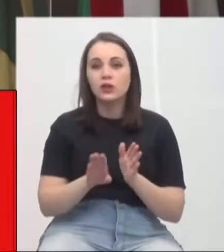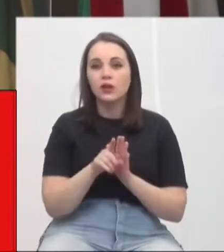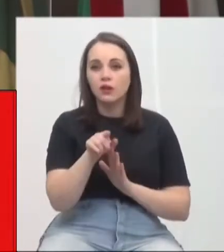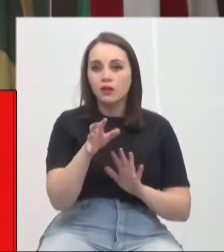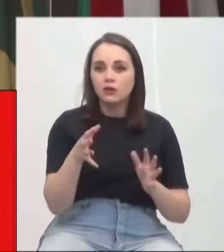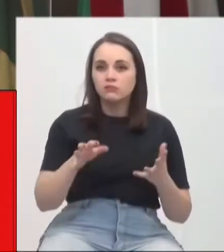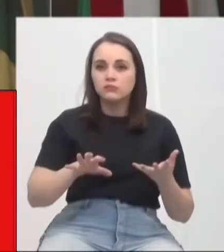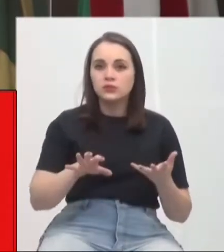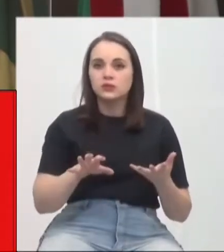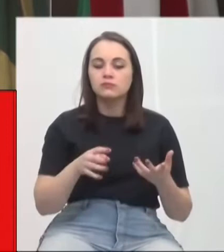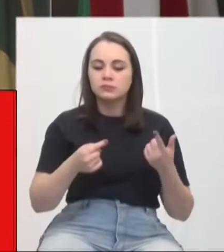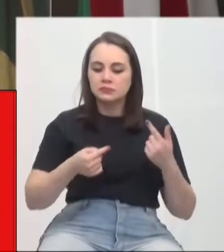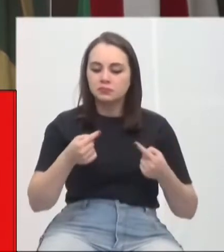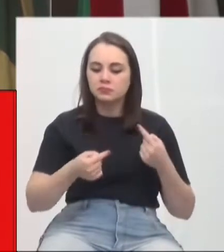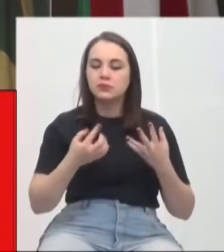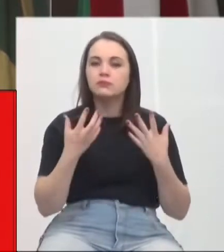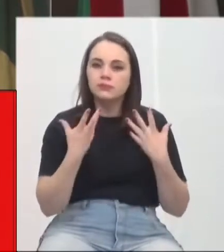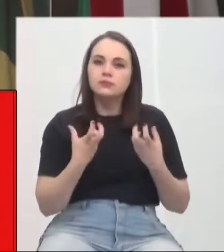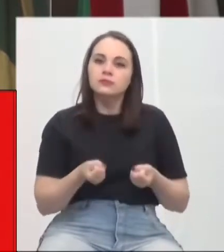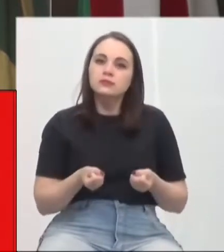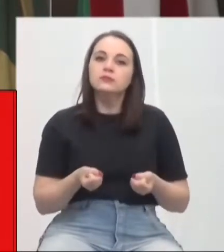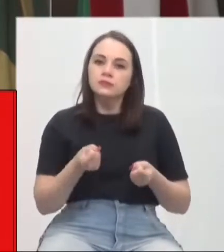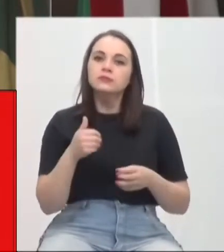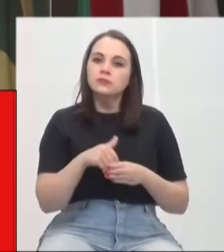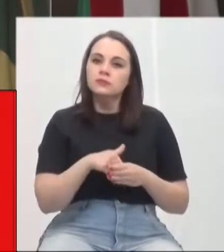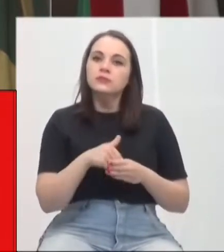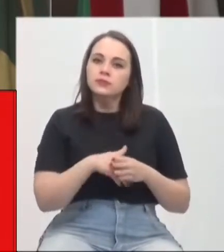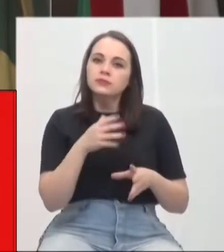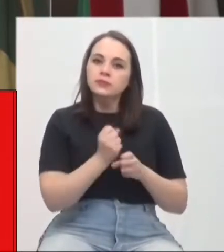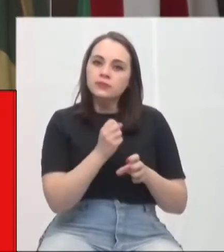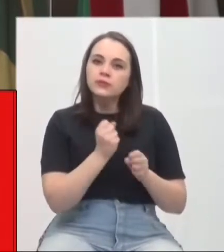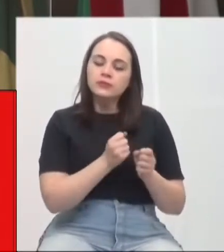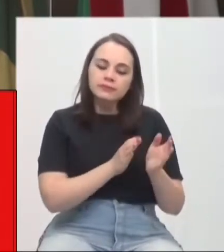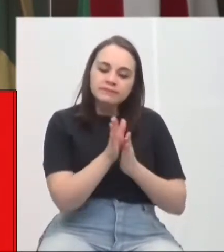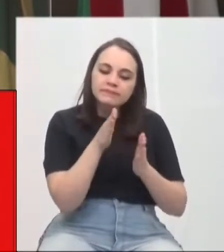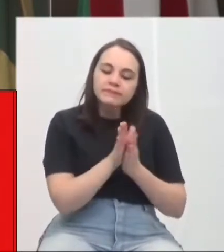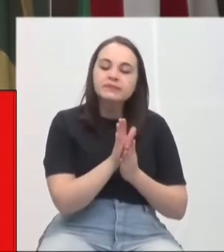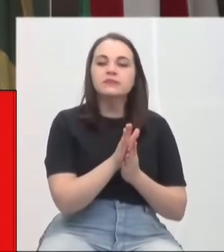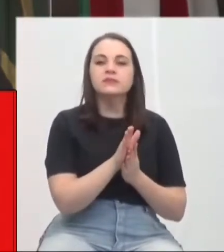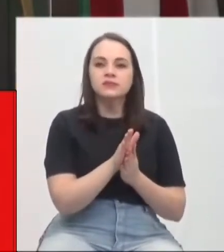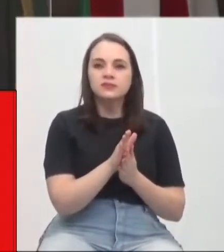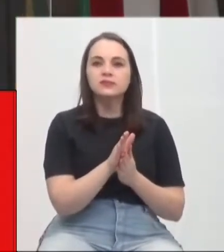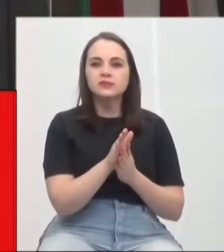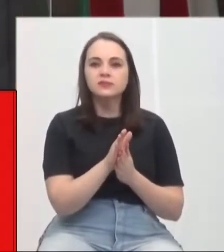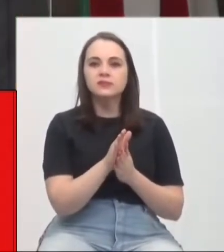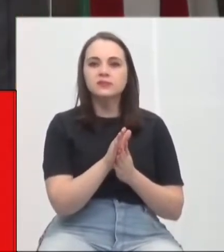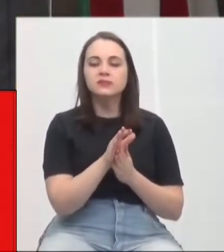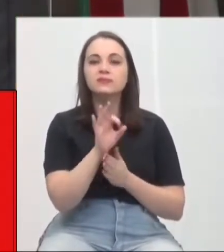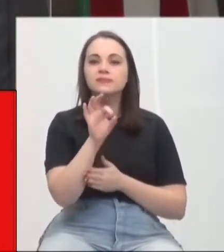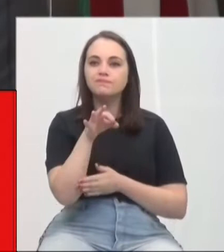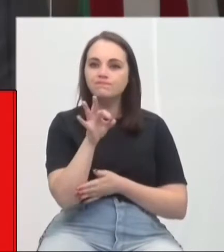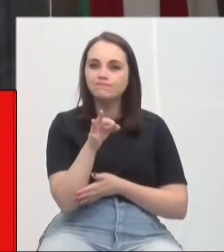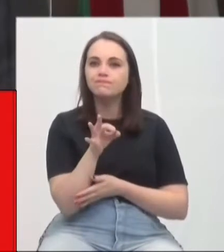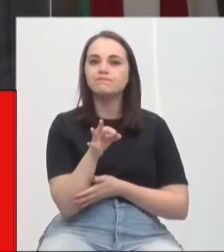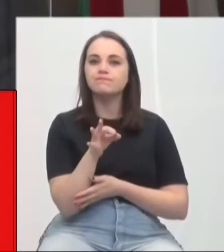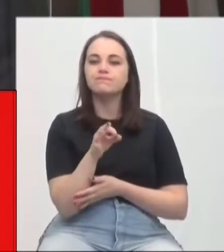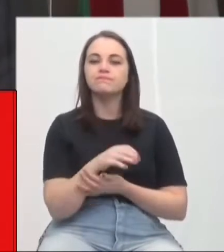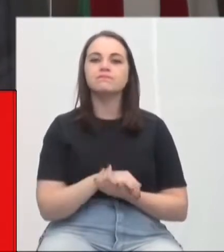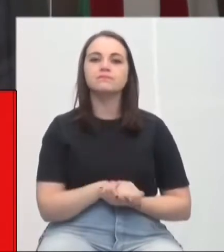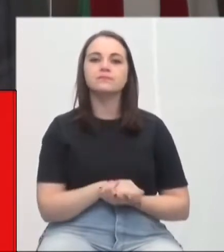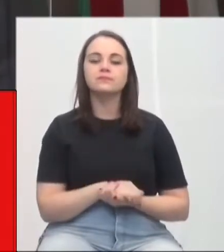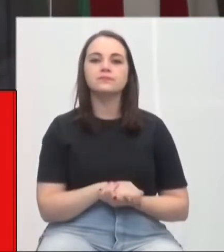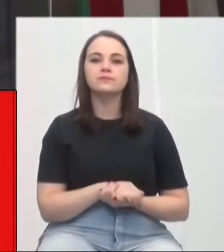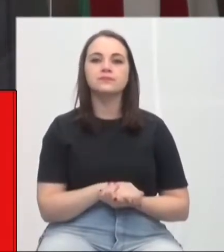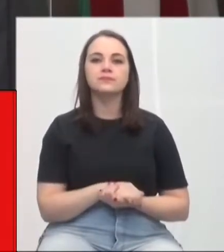assunto, possam aprovar o voto auditável impresso. É impossível, senhor presidente,